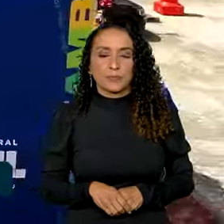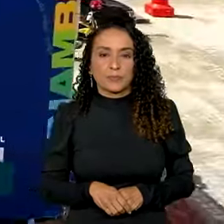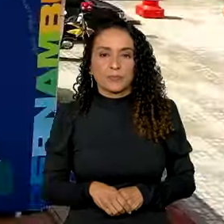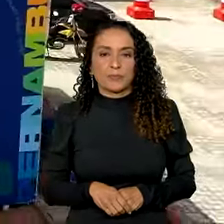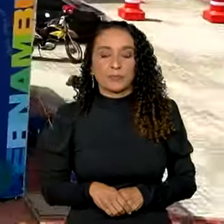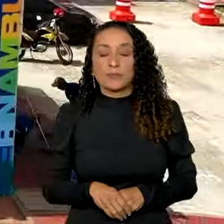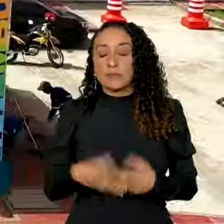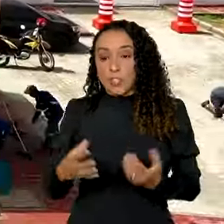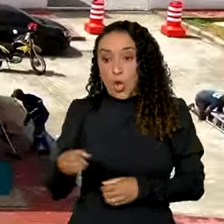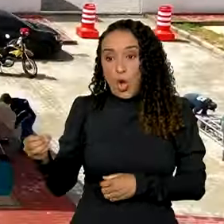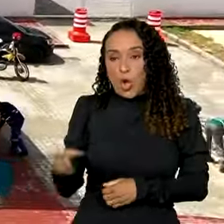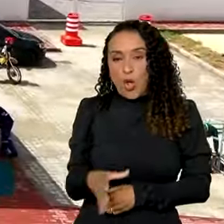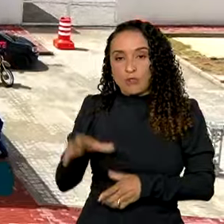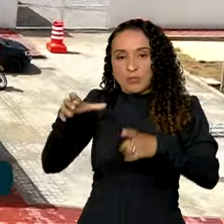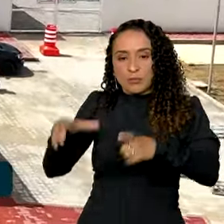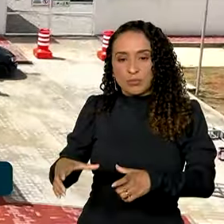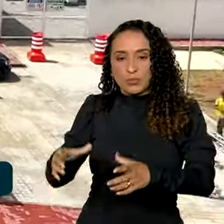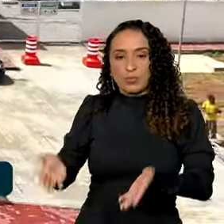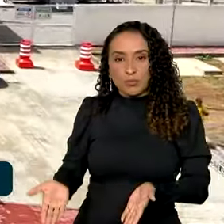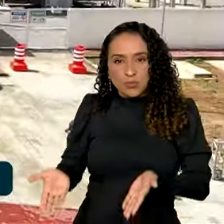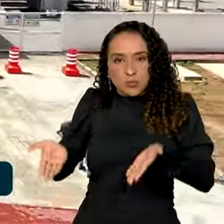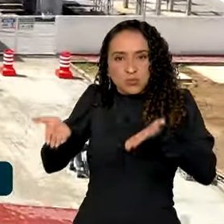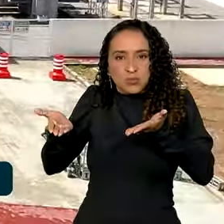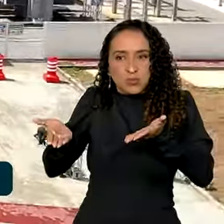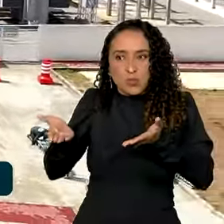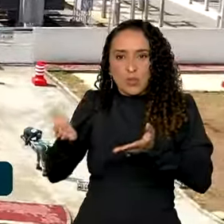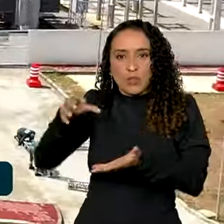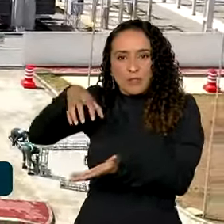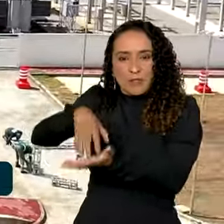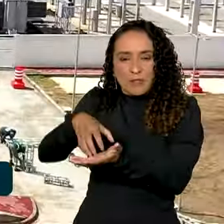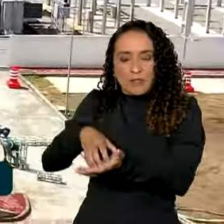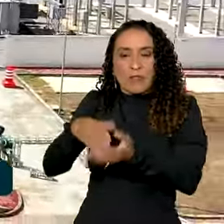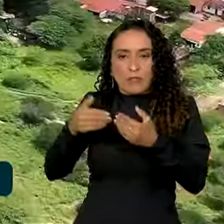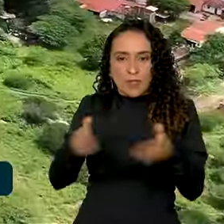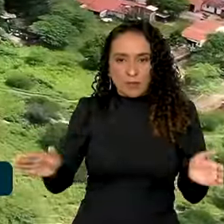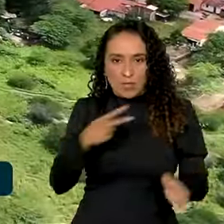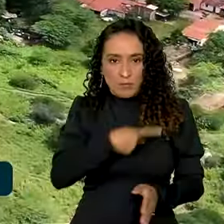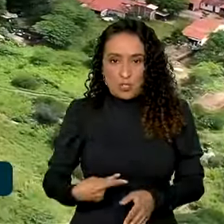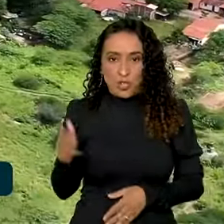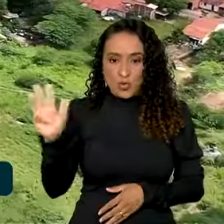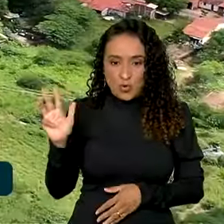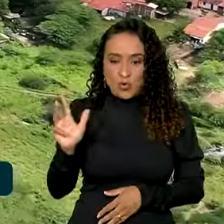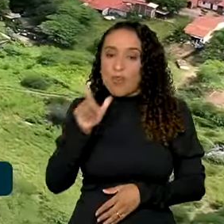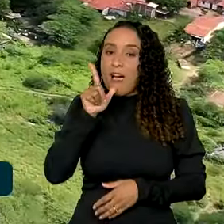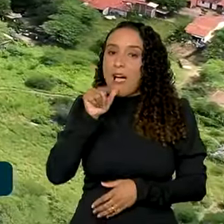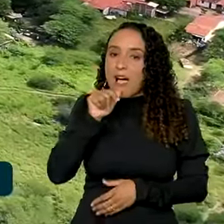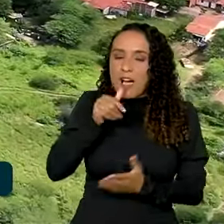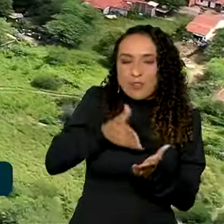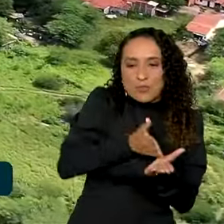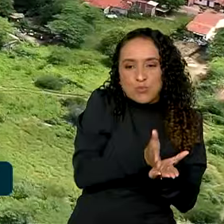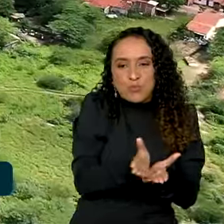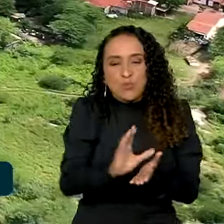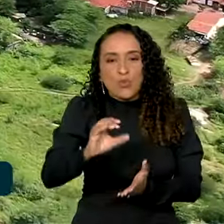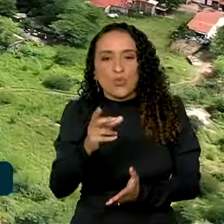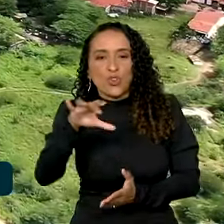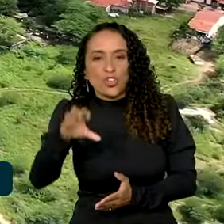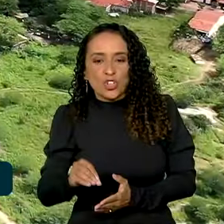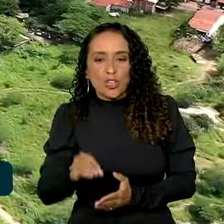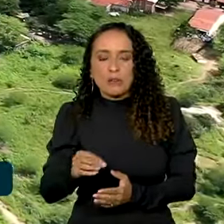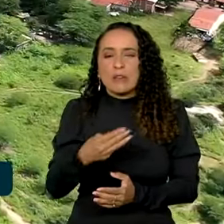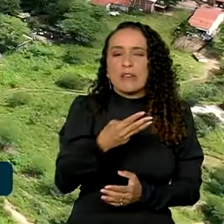Com a nova estação elevatória em Pojuca, inaugurada pelo presidente Lula, a água do velho Chico vai chegar agora a